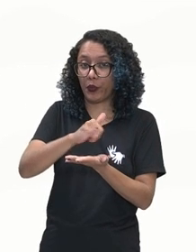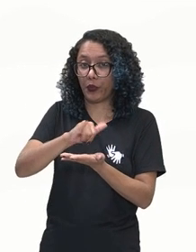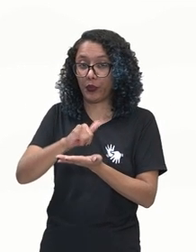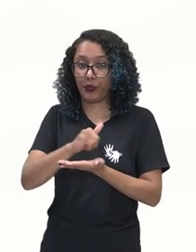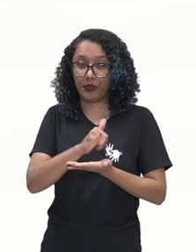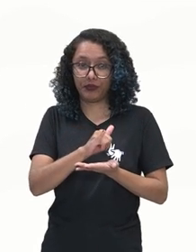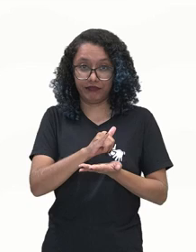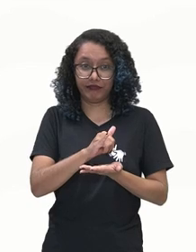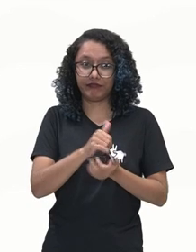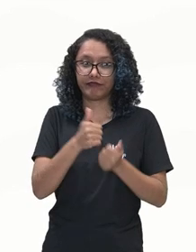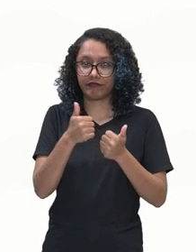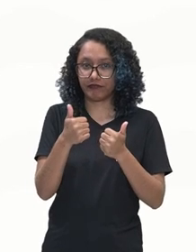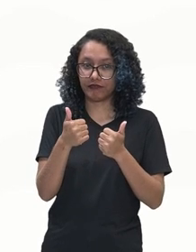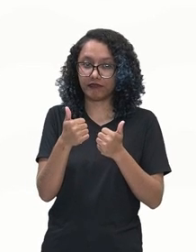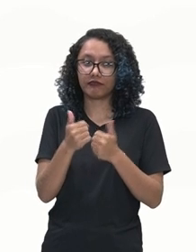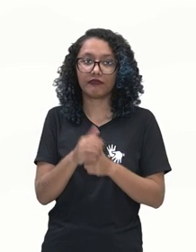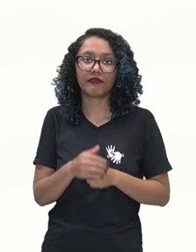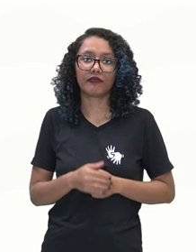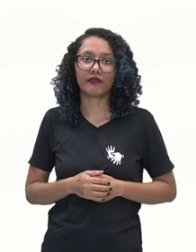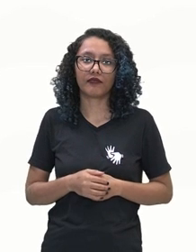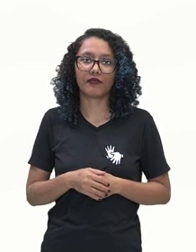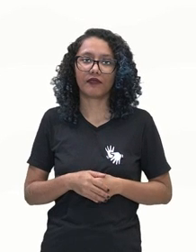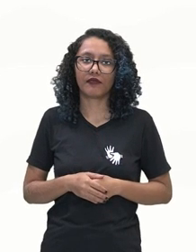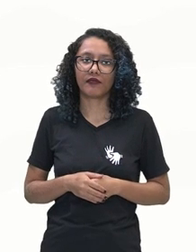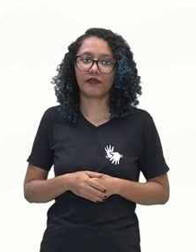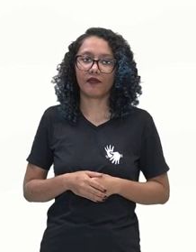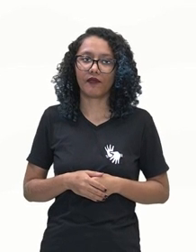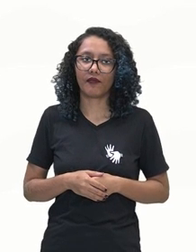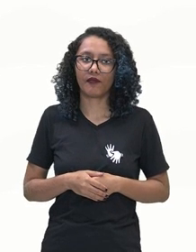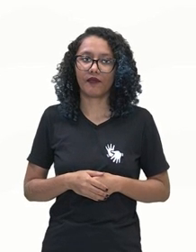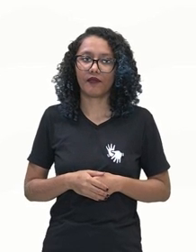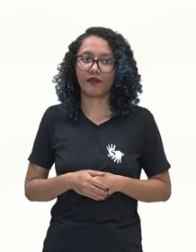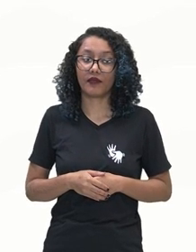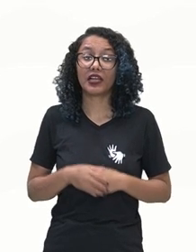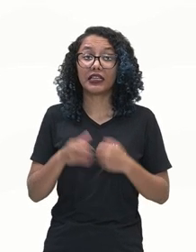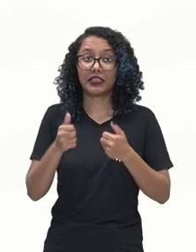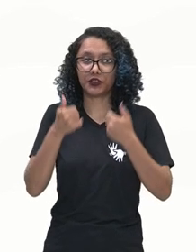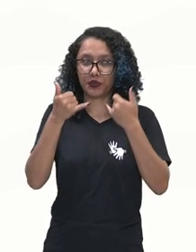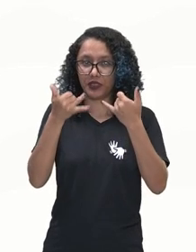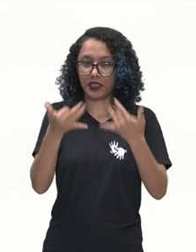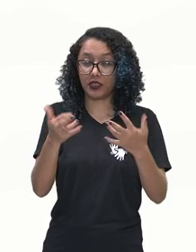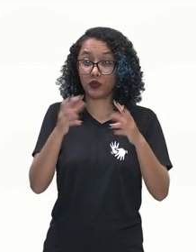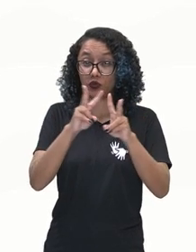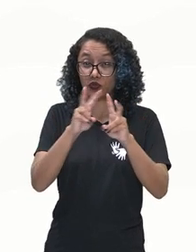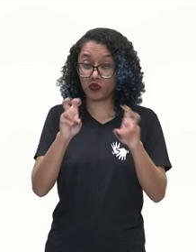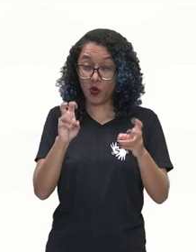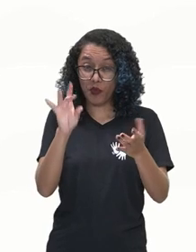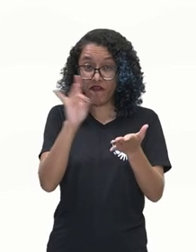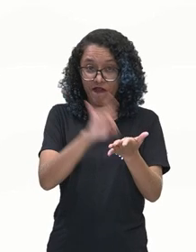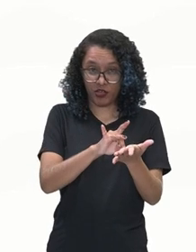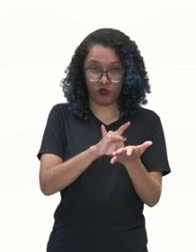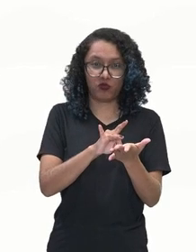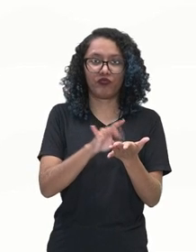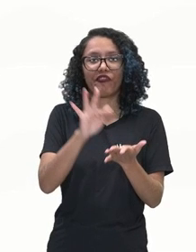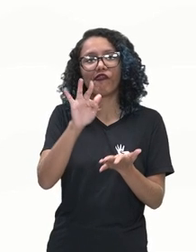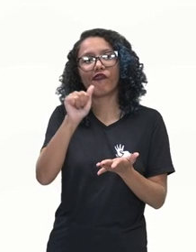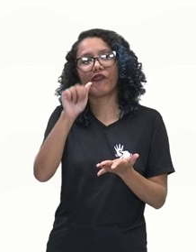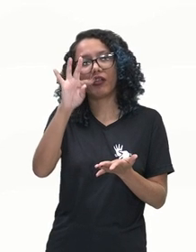Aqui, este texto, ele está falando de um fato. It's a fact,